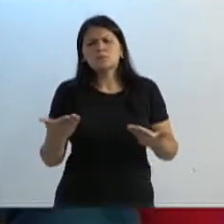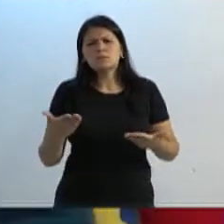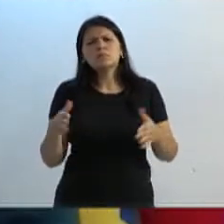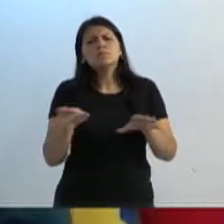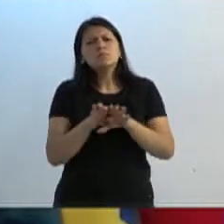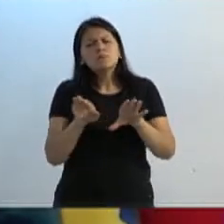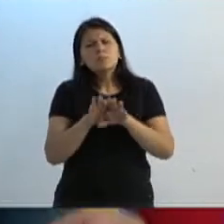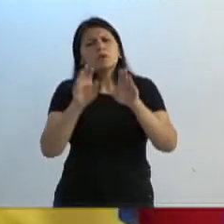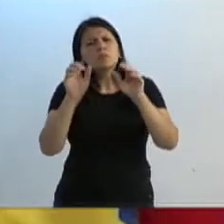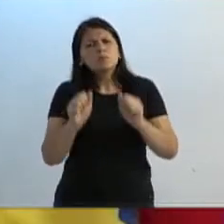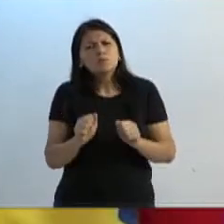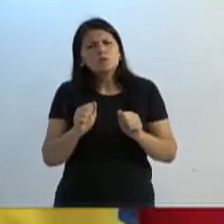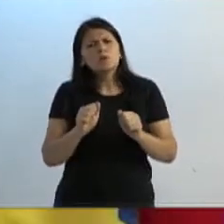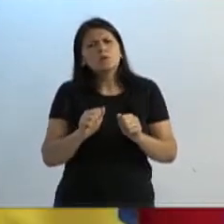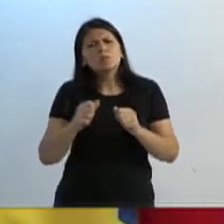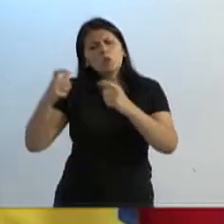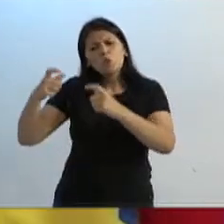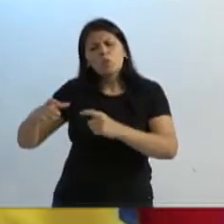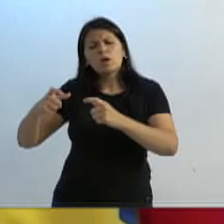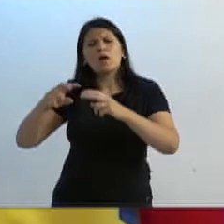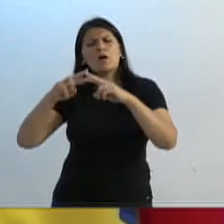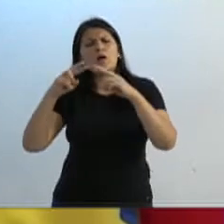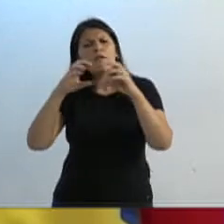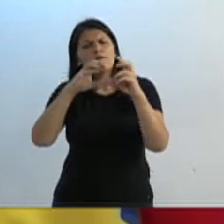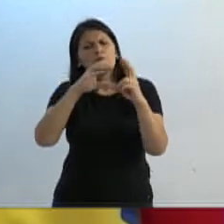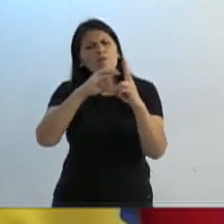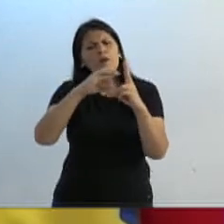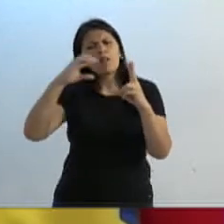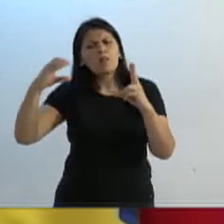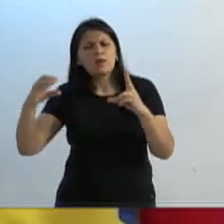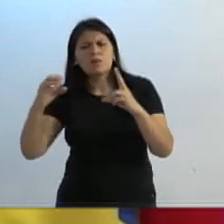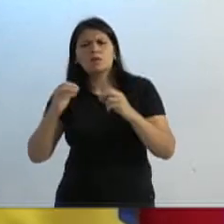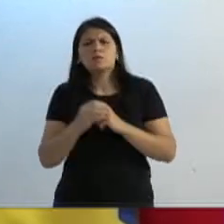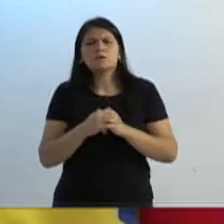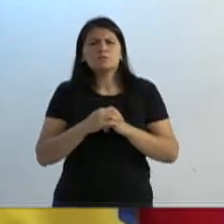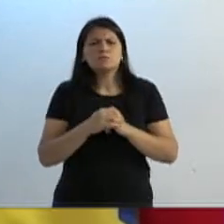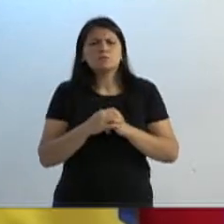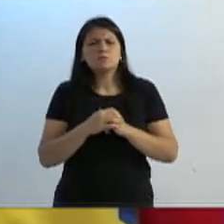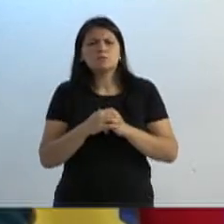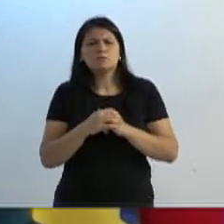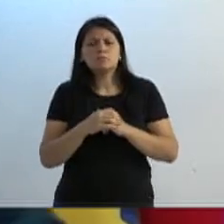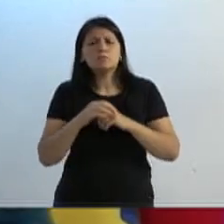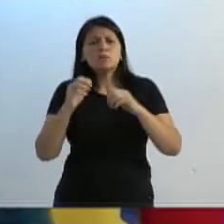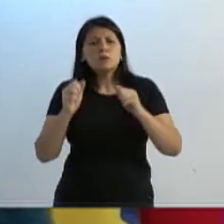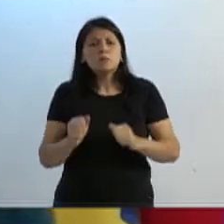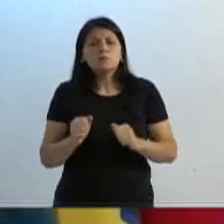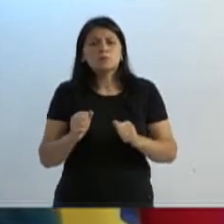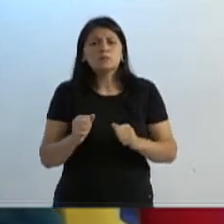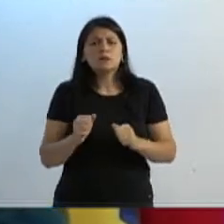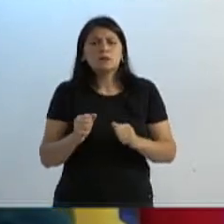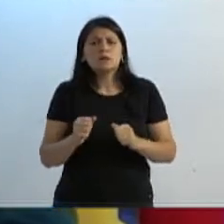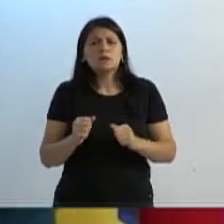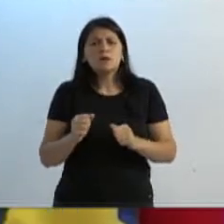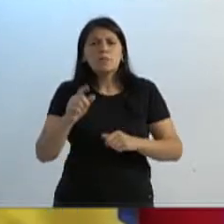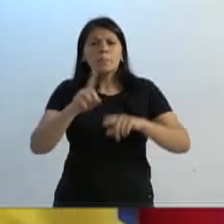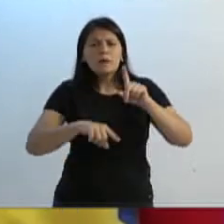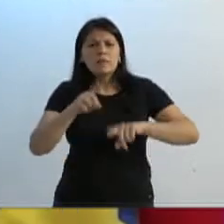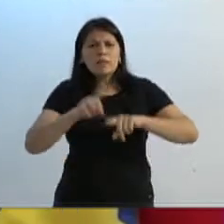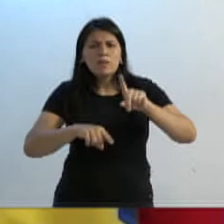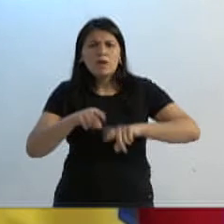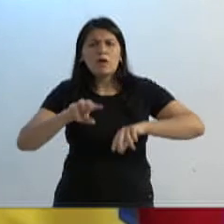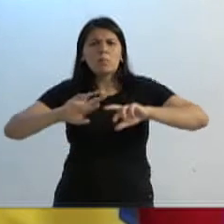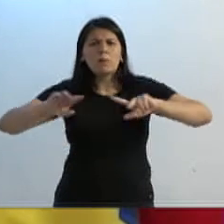vereador Adelio Pereira, alguma coisinha, nos lotamentos, vamos desafogar a comunidade nos lotamentos para eles botarem esse material lá embaixo, para poder